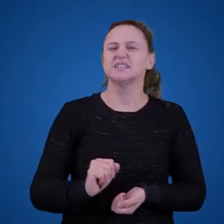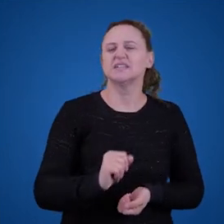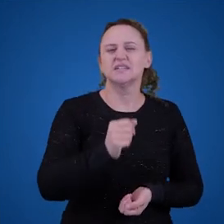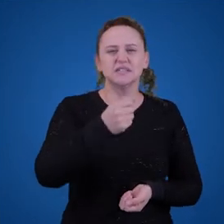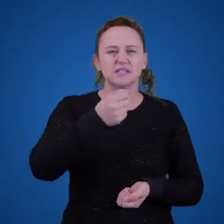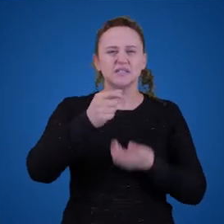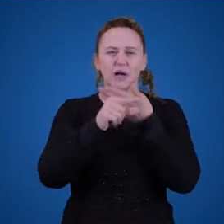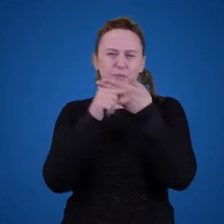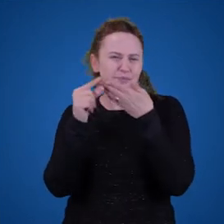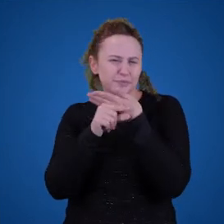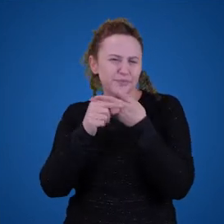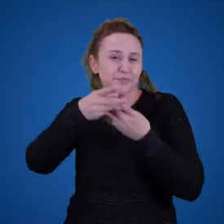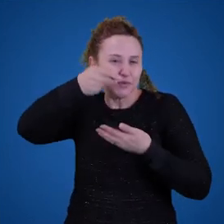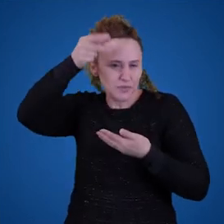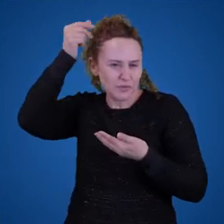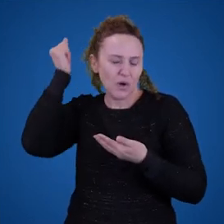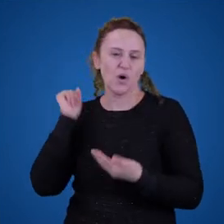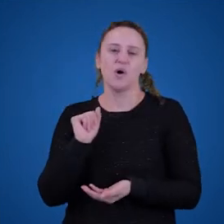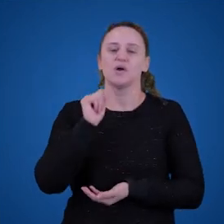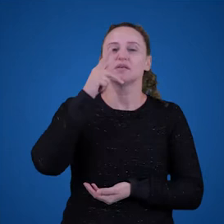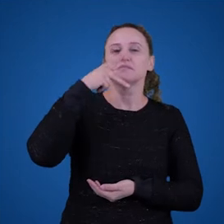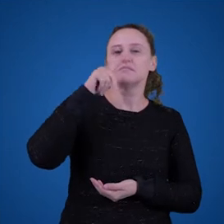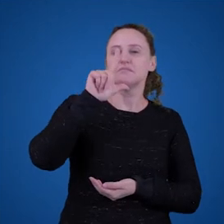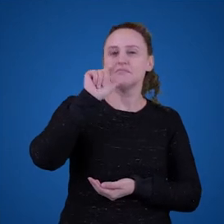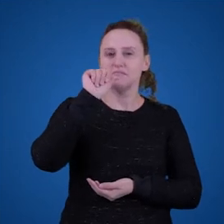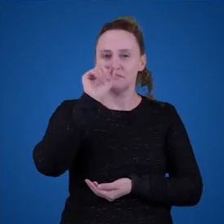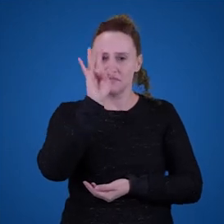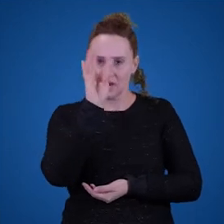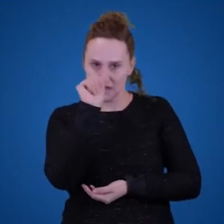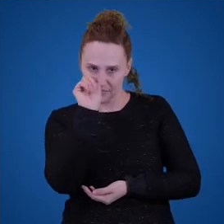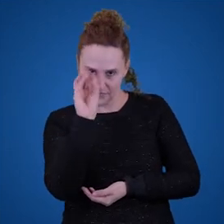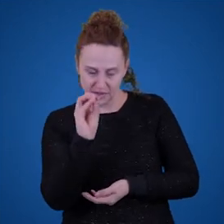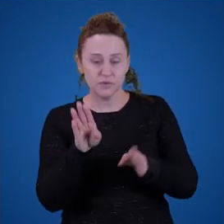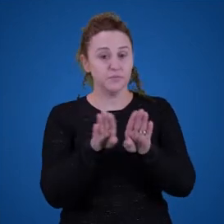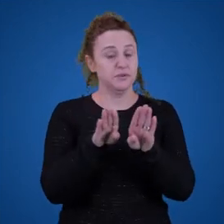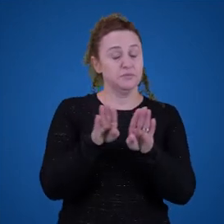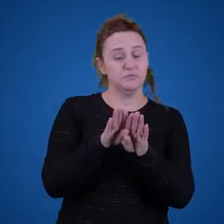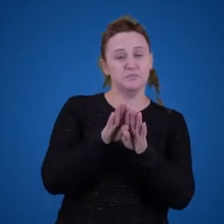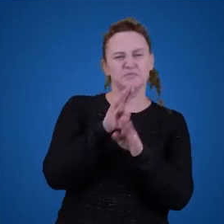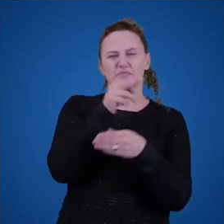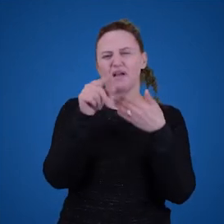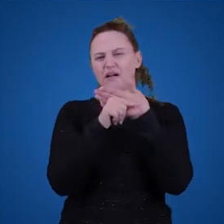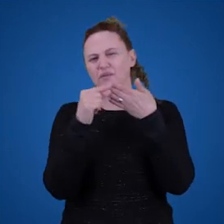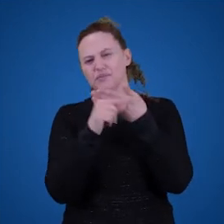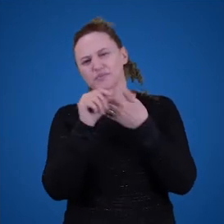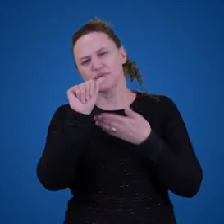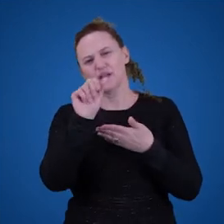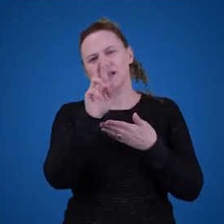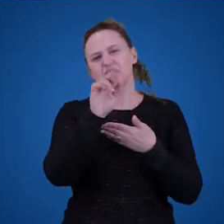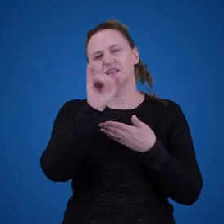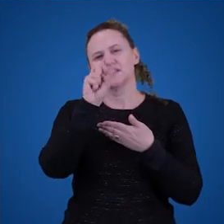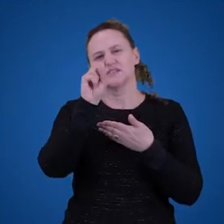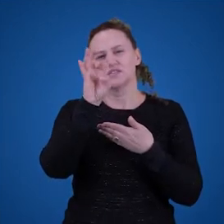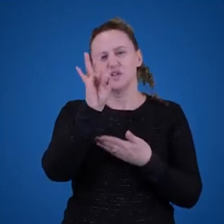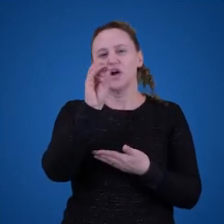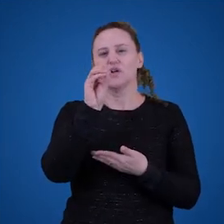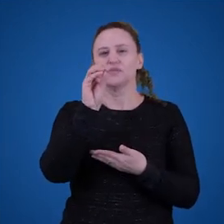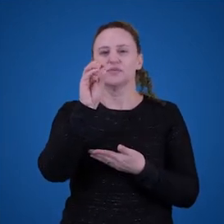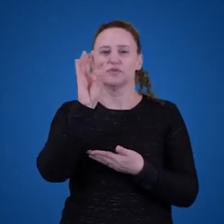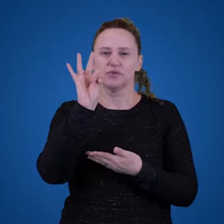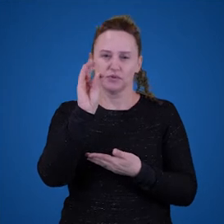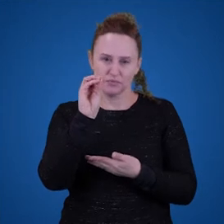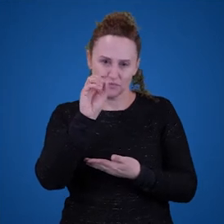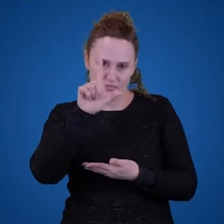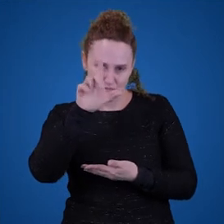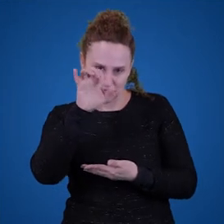nós estudamos a linguagem enquanto um objeto filosófico, né? Enquanto um objeto que causa problemas filosóficos, ou que